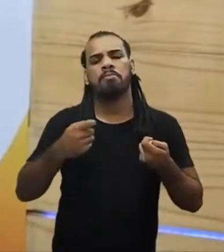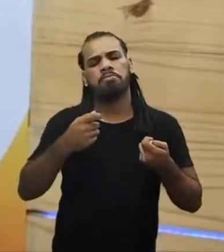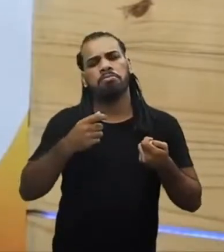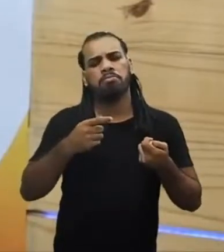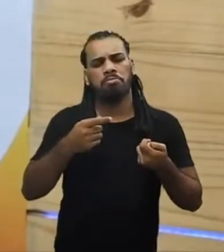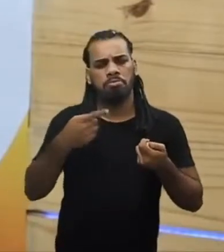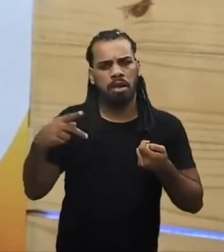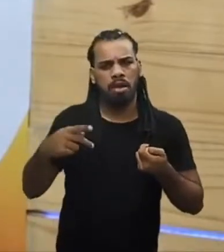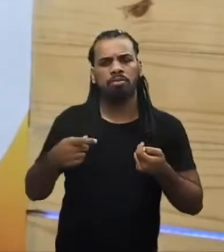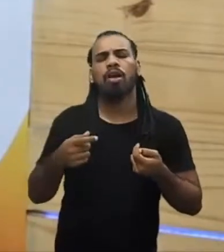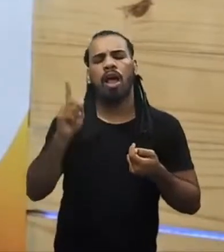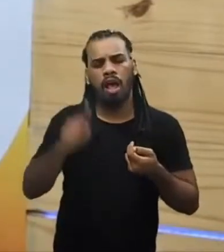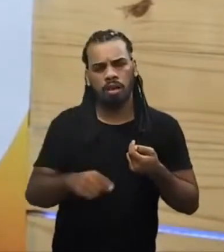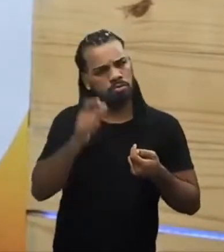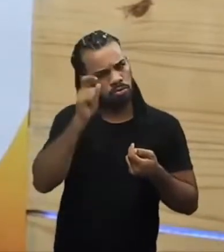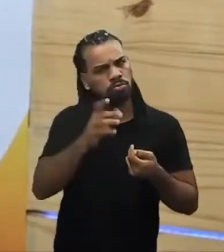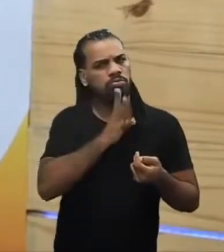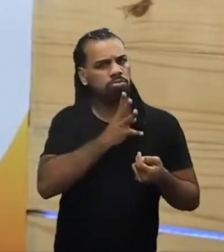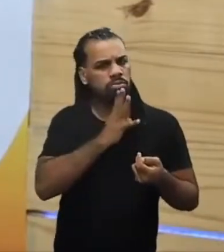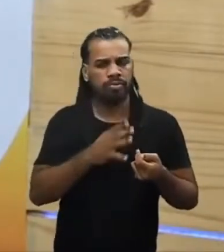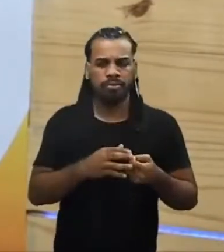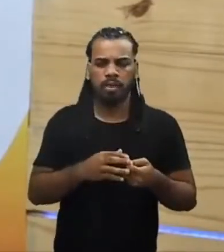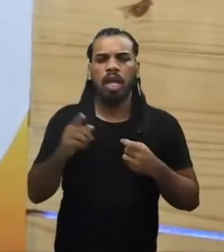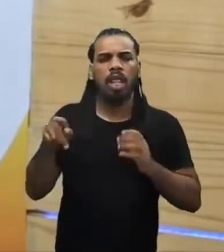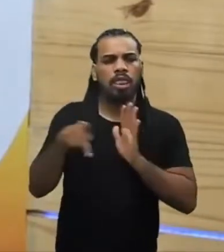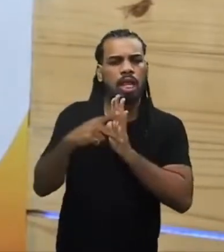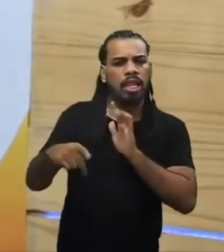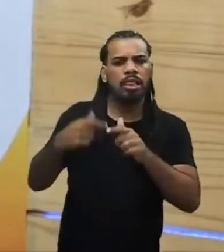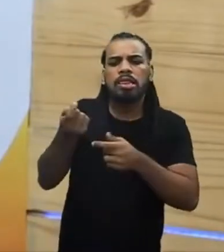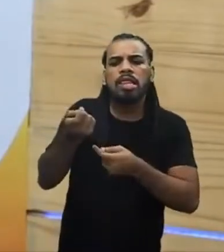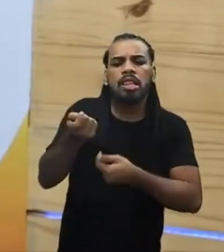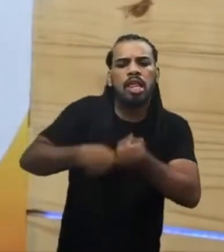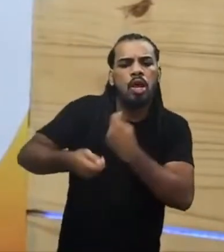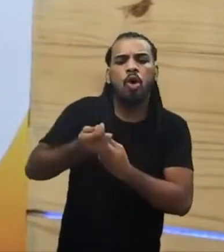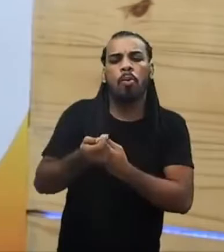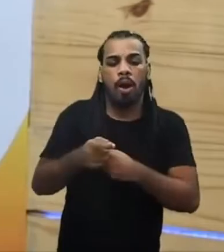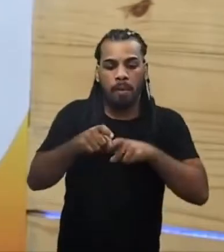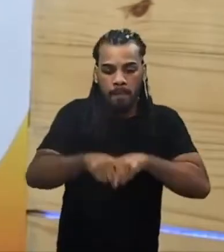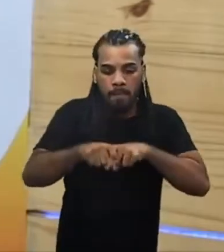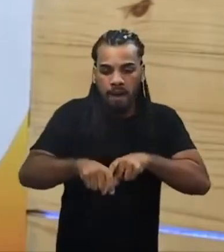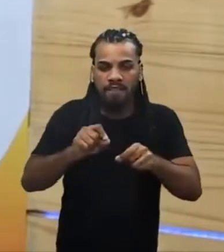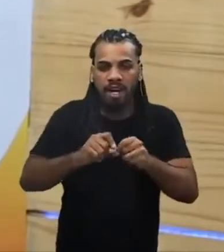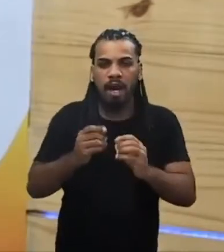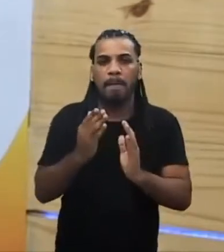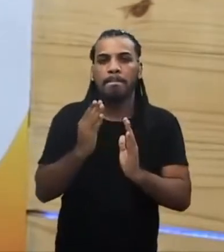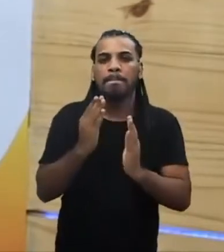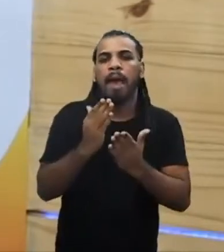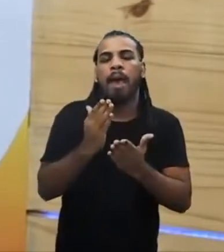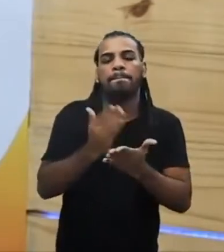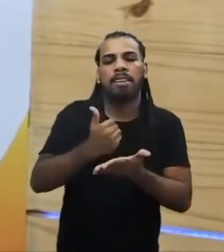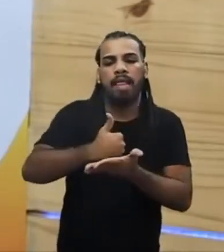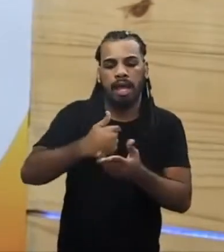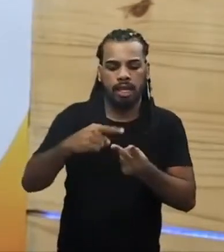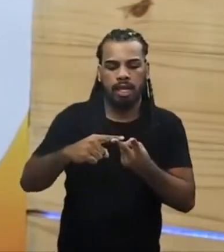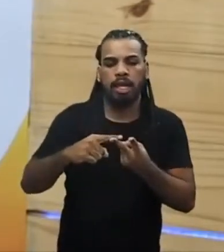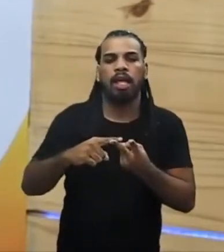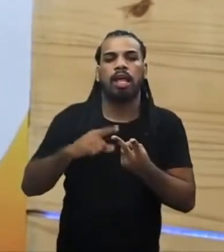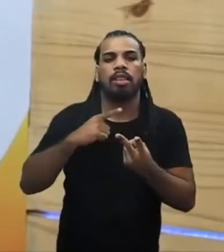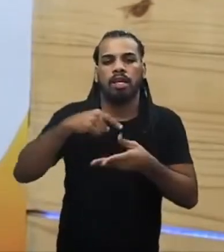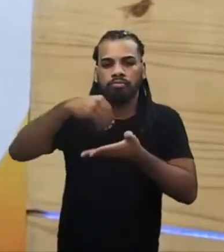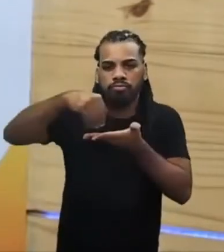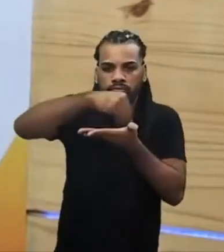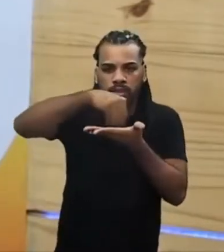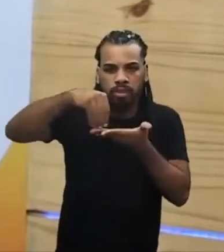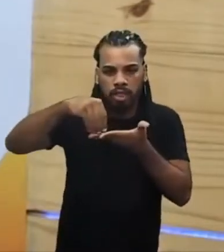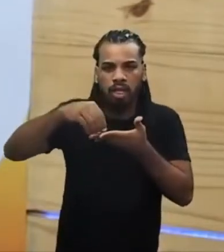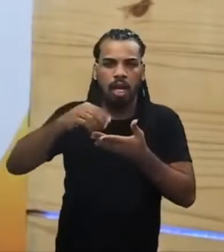base agrícola, eles plantavam principalmente batata, tabaco e milho. O